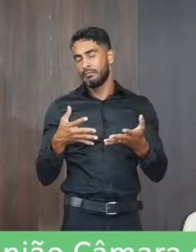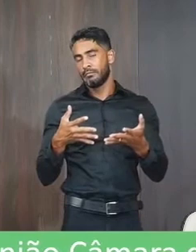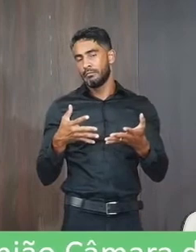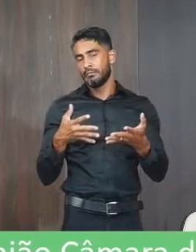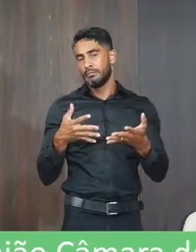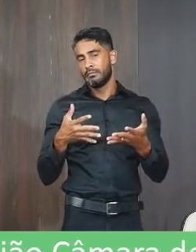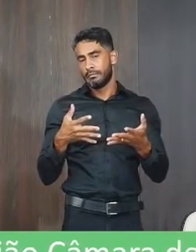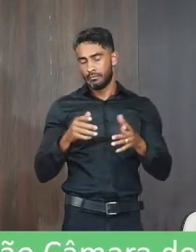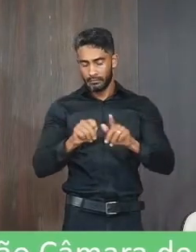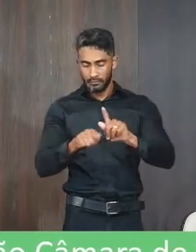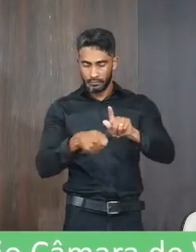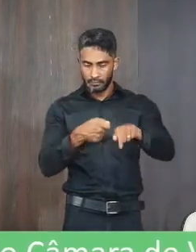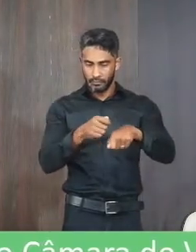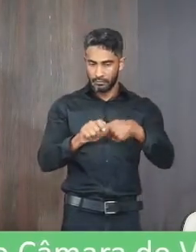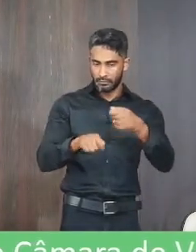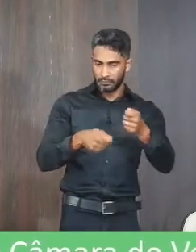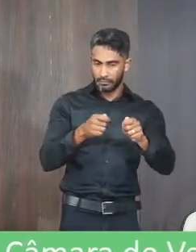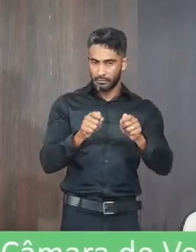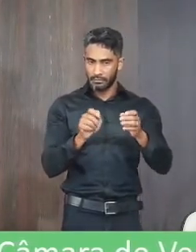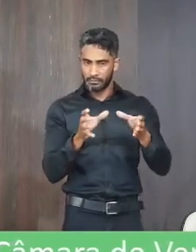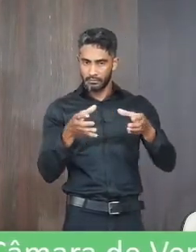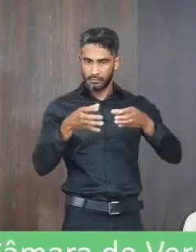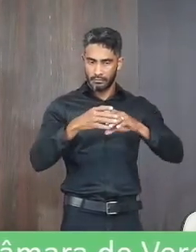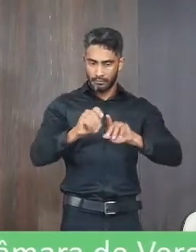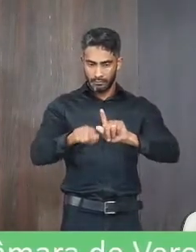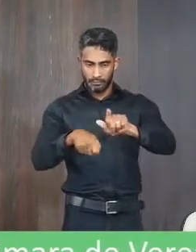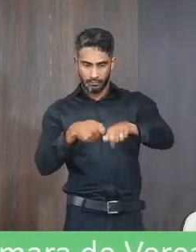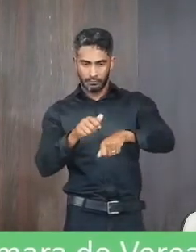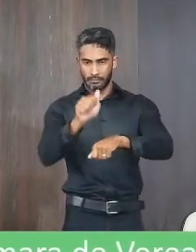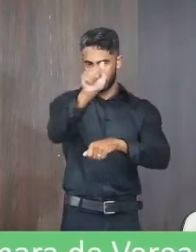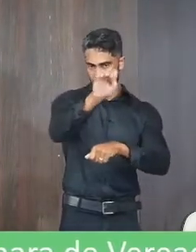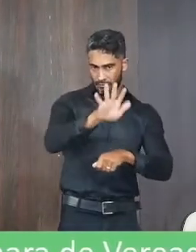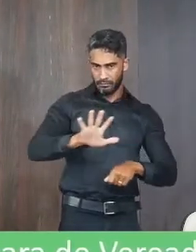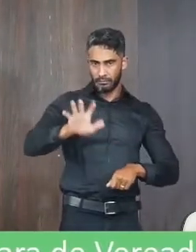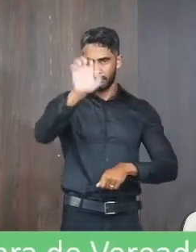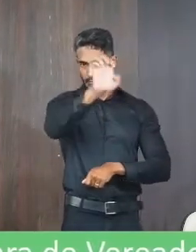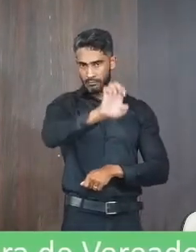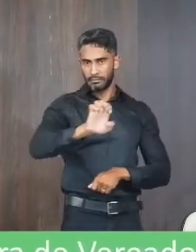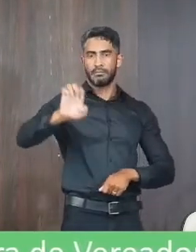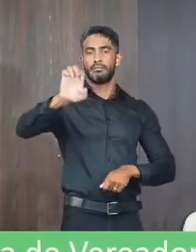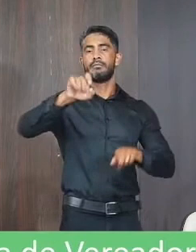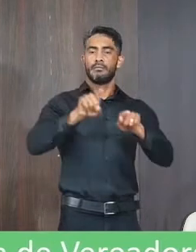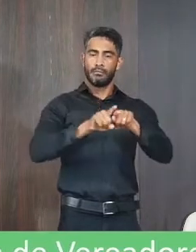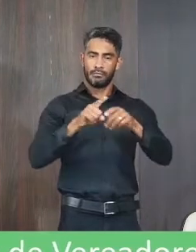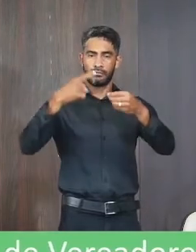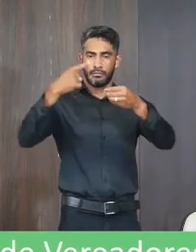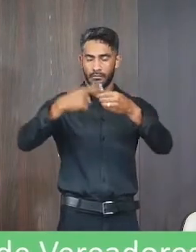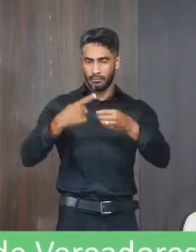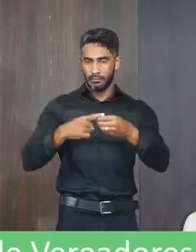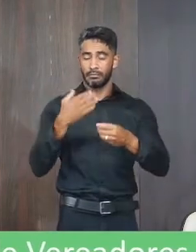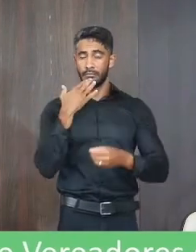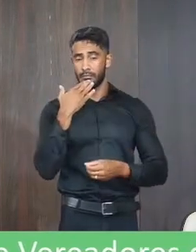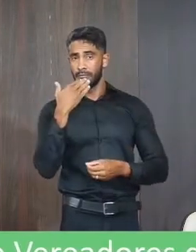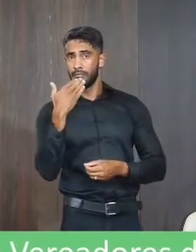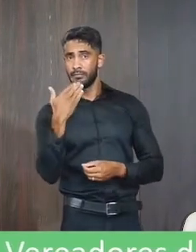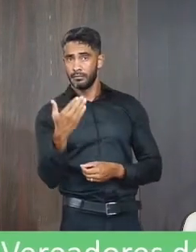recomendação administrativa aos órgãos de administração pública federal, estadual e municipal, requisitando